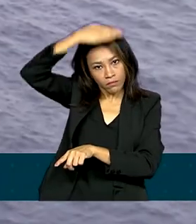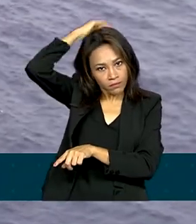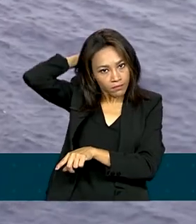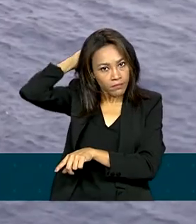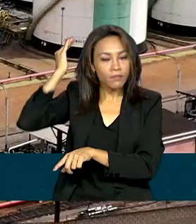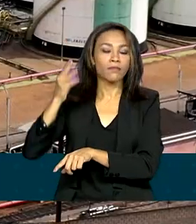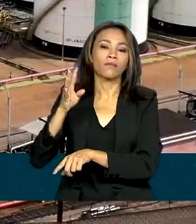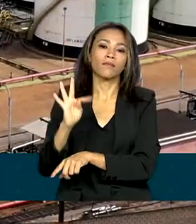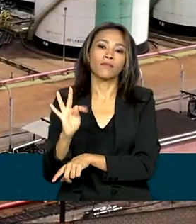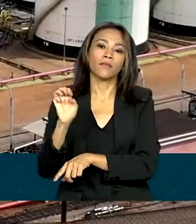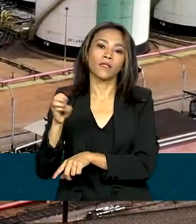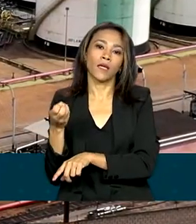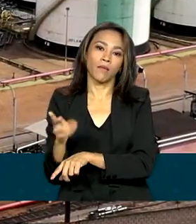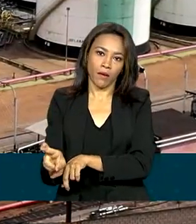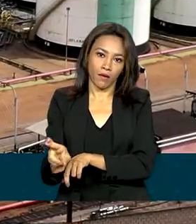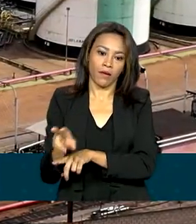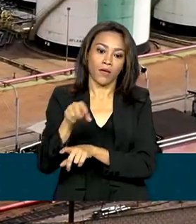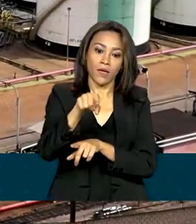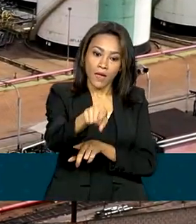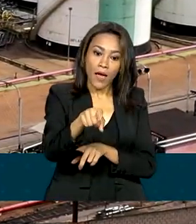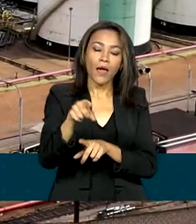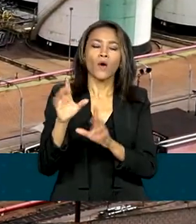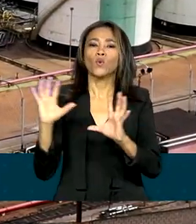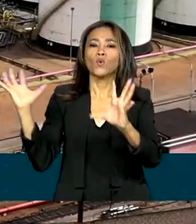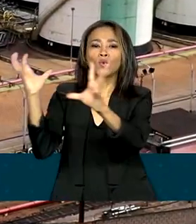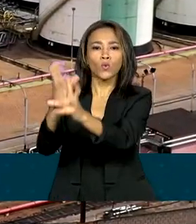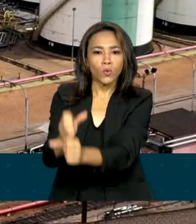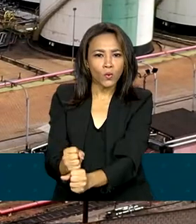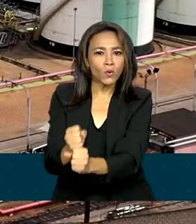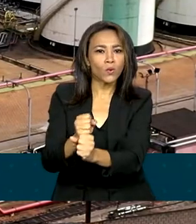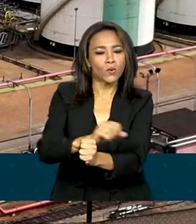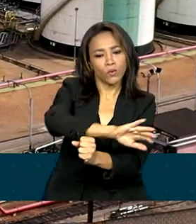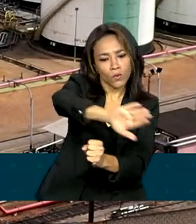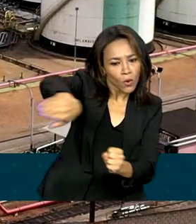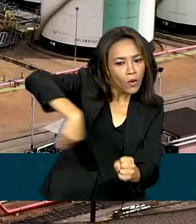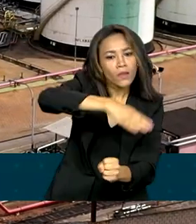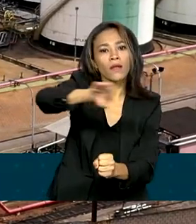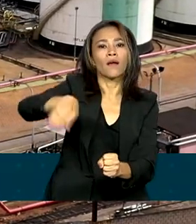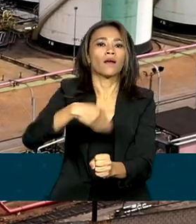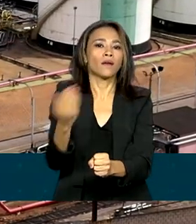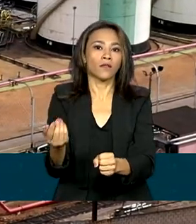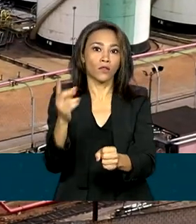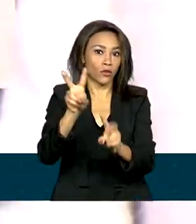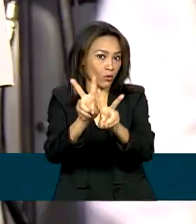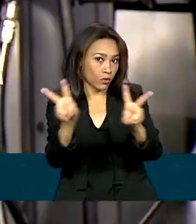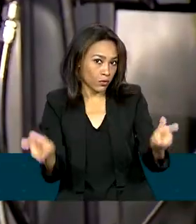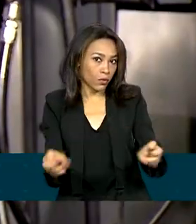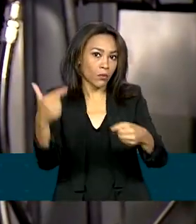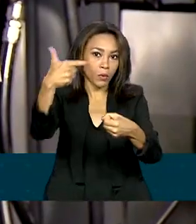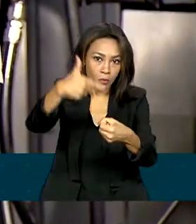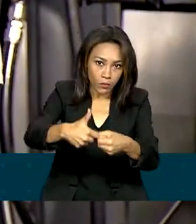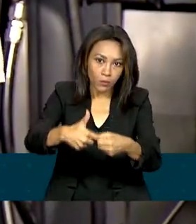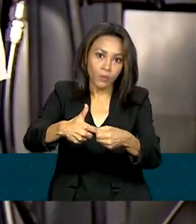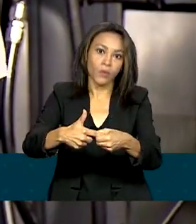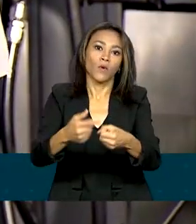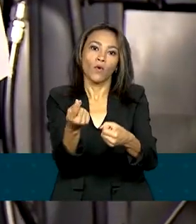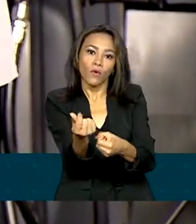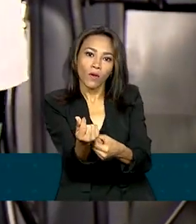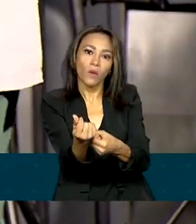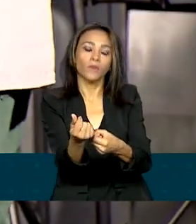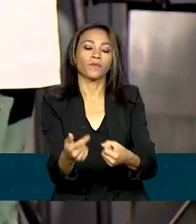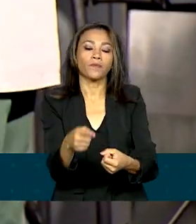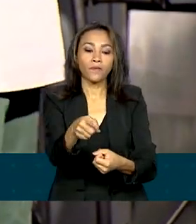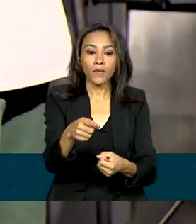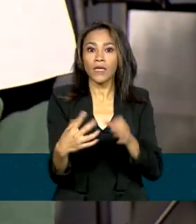toma como base os custos totais de importação para calcular o preço dos combustíveis. Como consequência desse modelo,